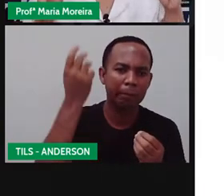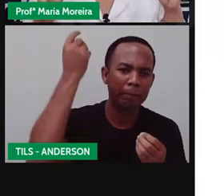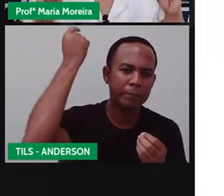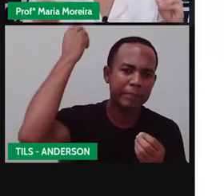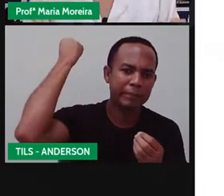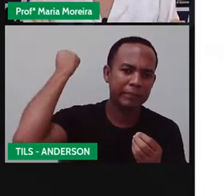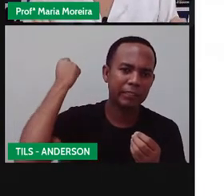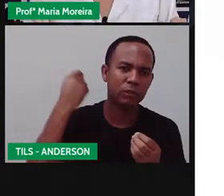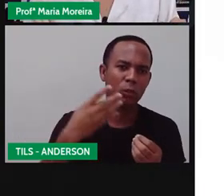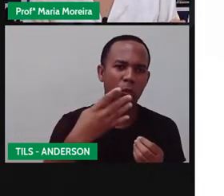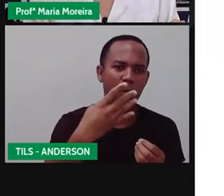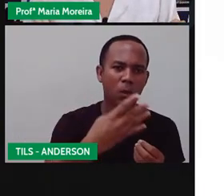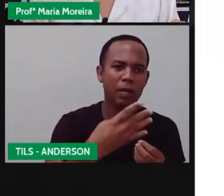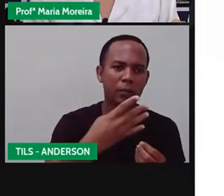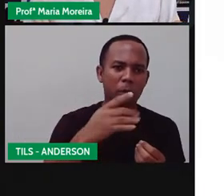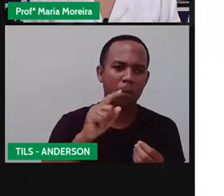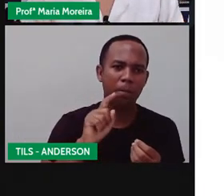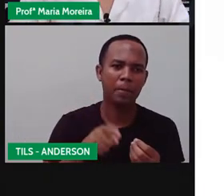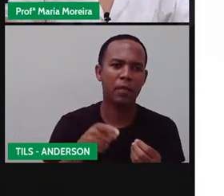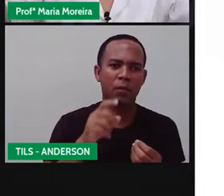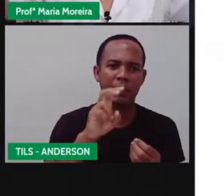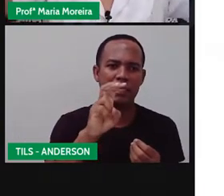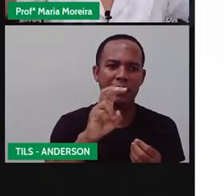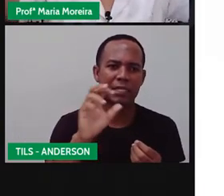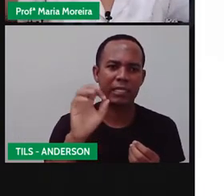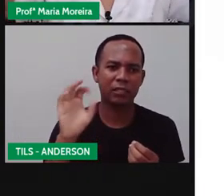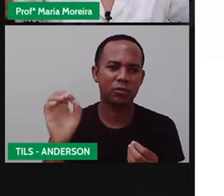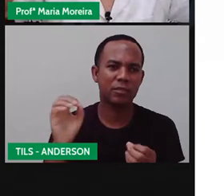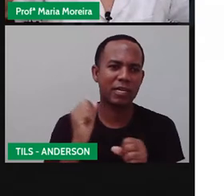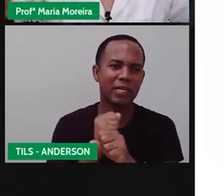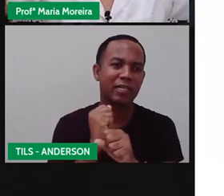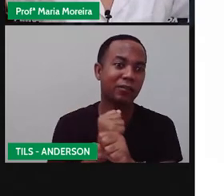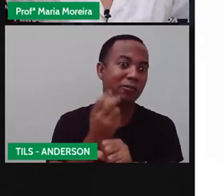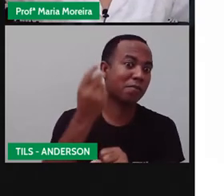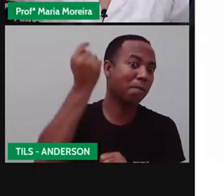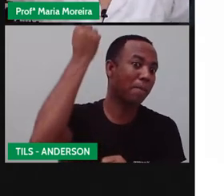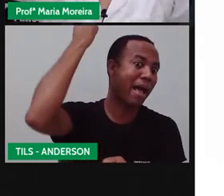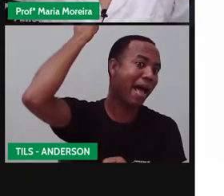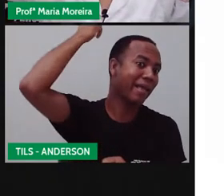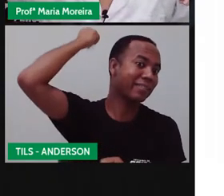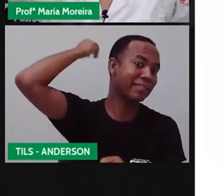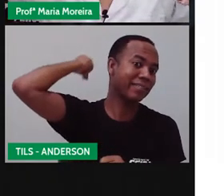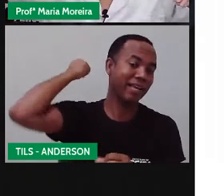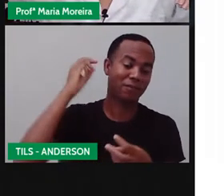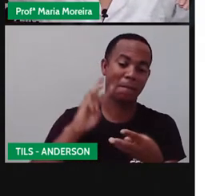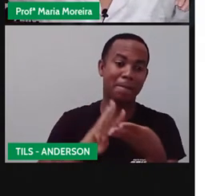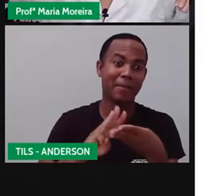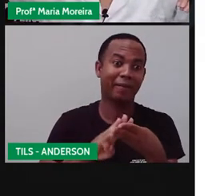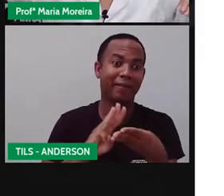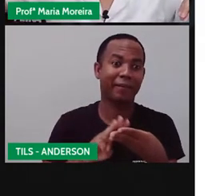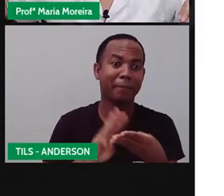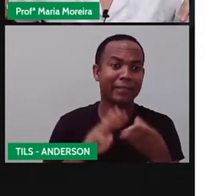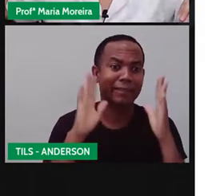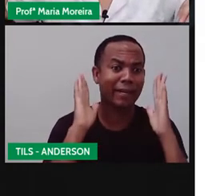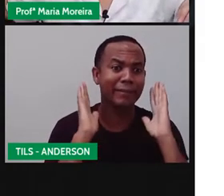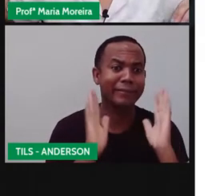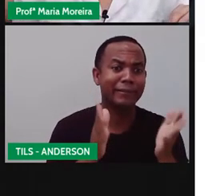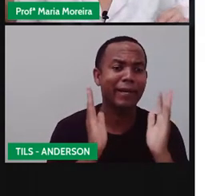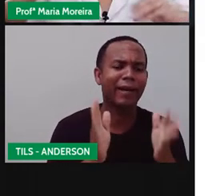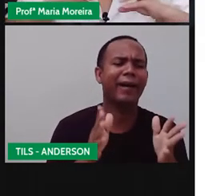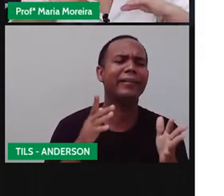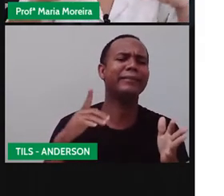anos atrás. Então, a matemática aí, ó, há 4.500 anos atrás.